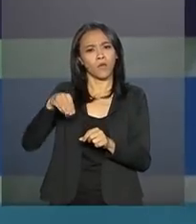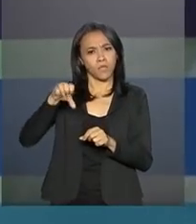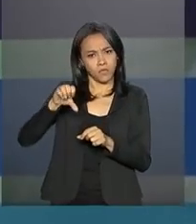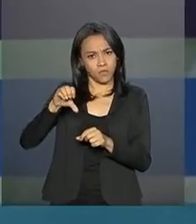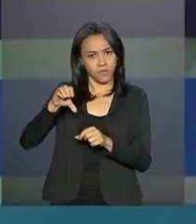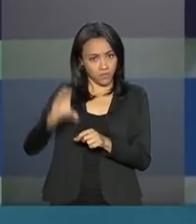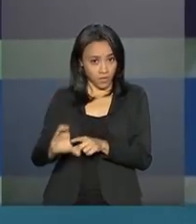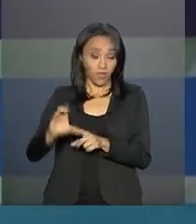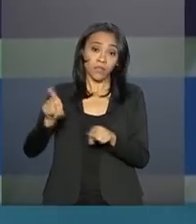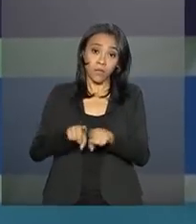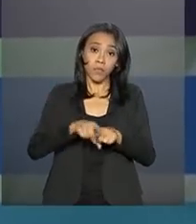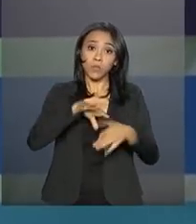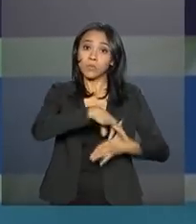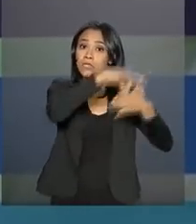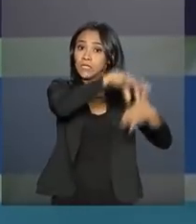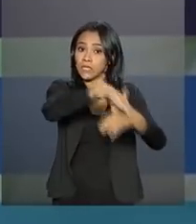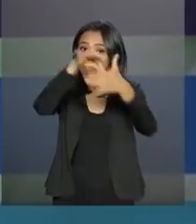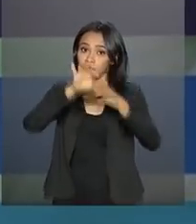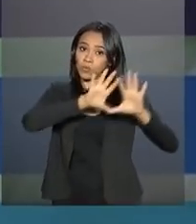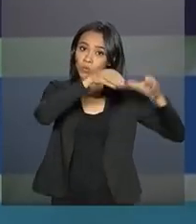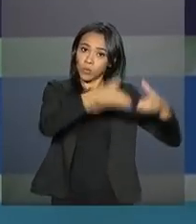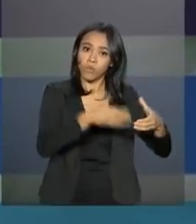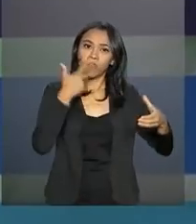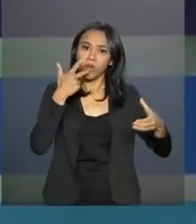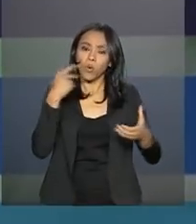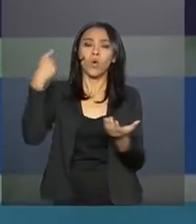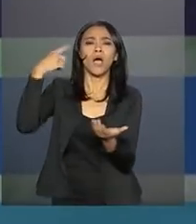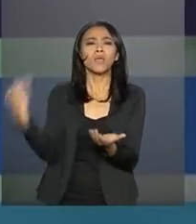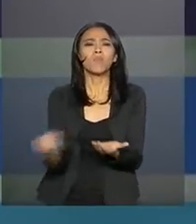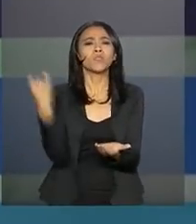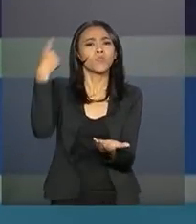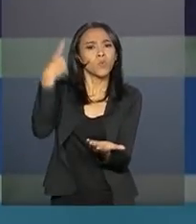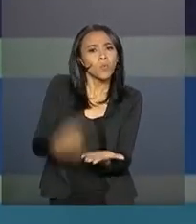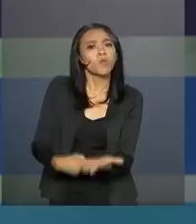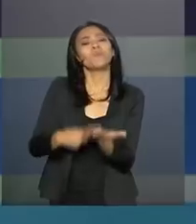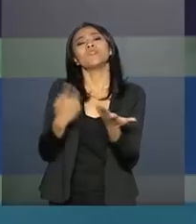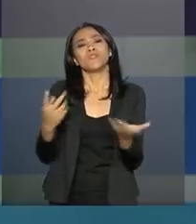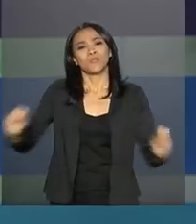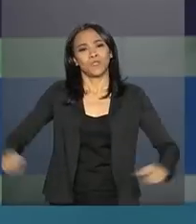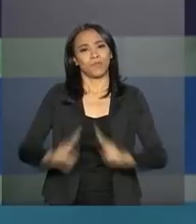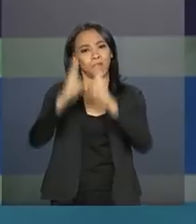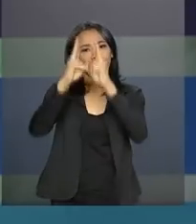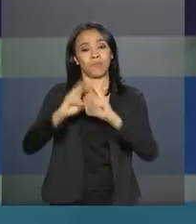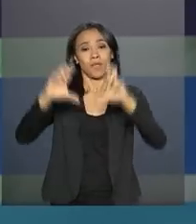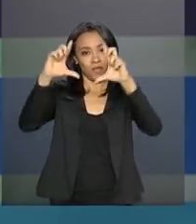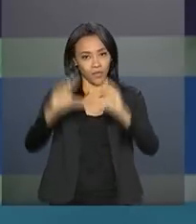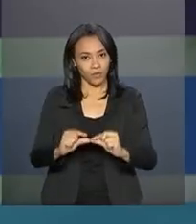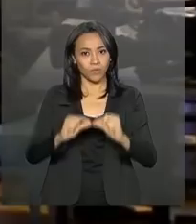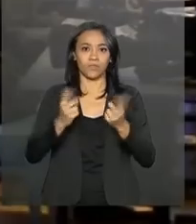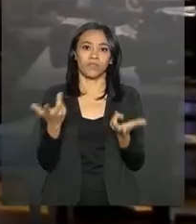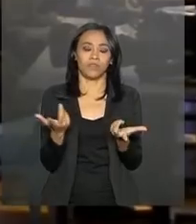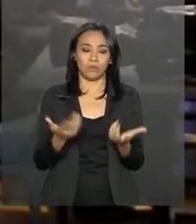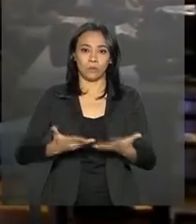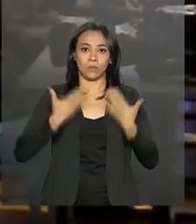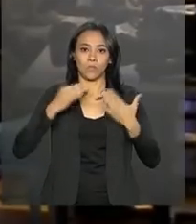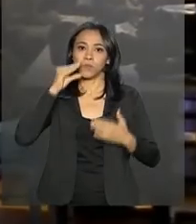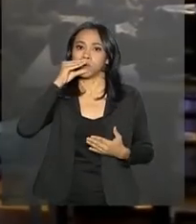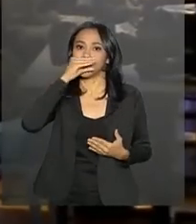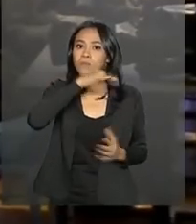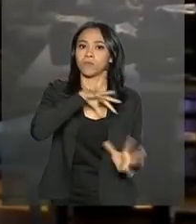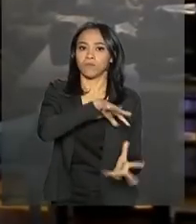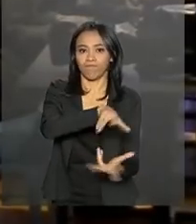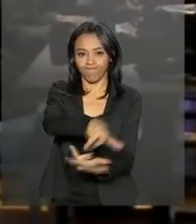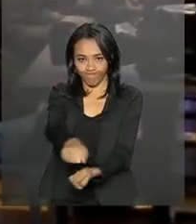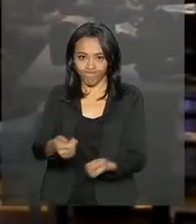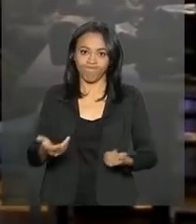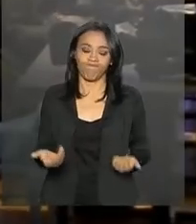enfatizaram no documento a importância do Acordo de Paris para conter as mudanças climáticas na Terra. No